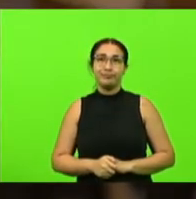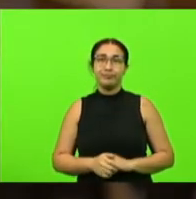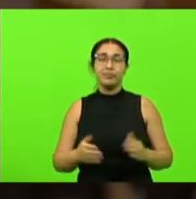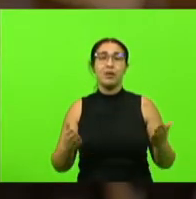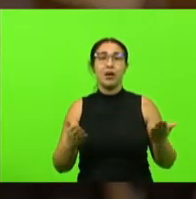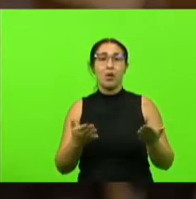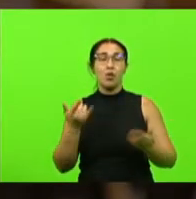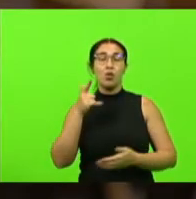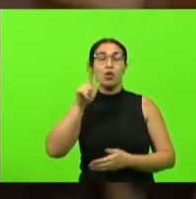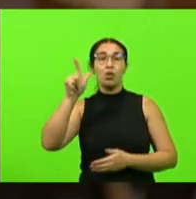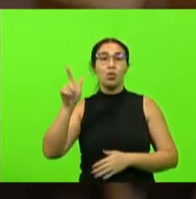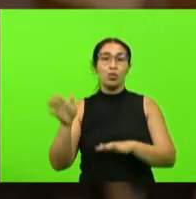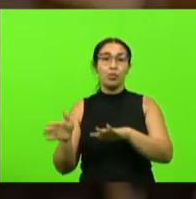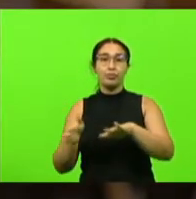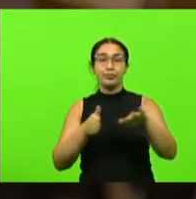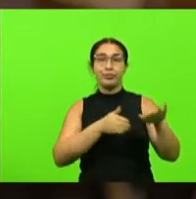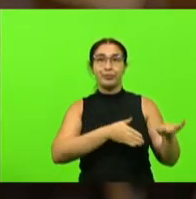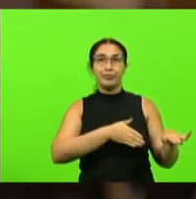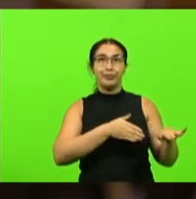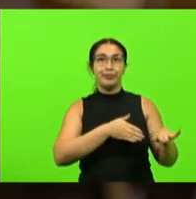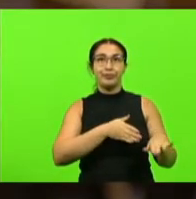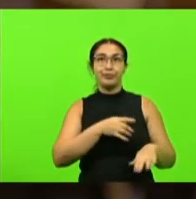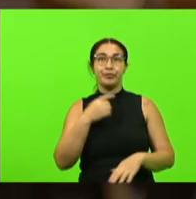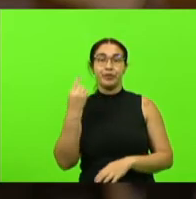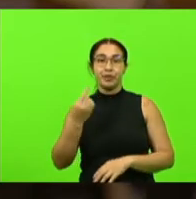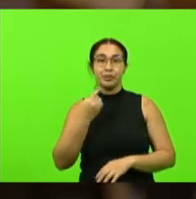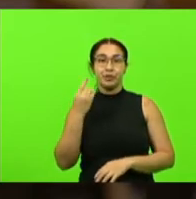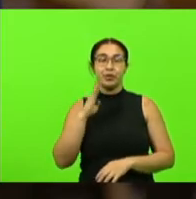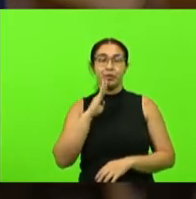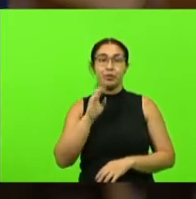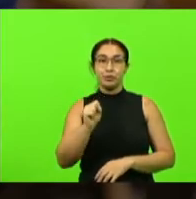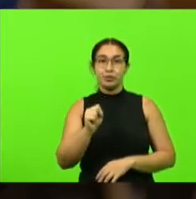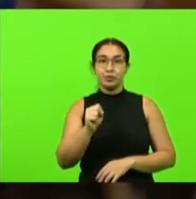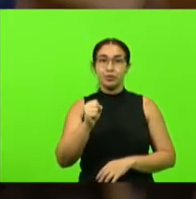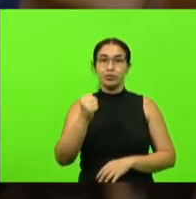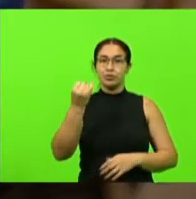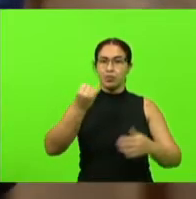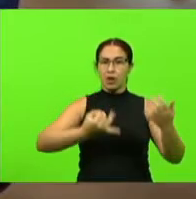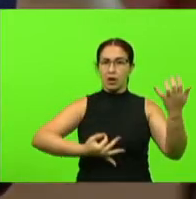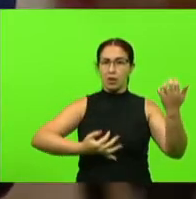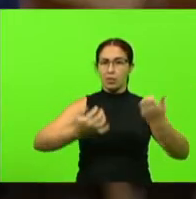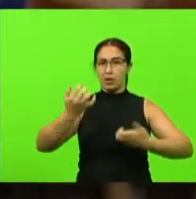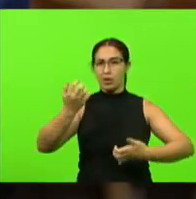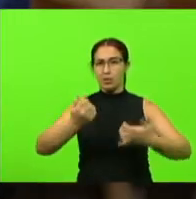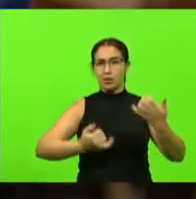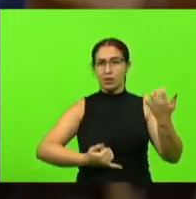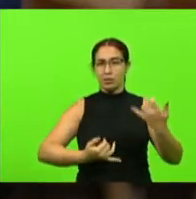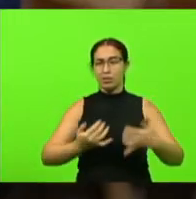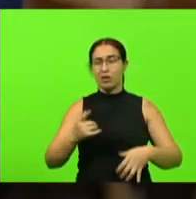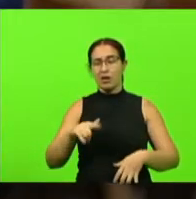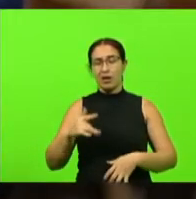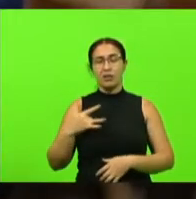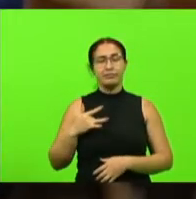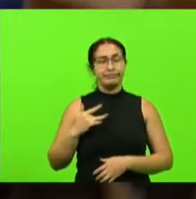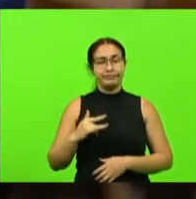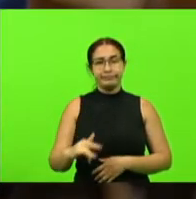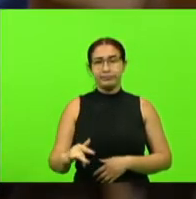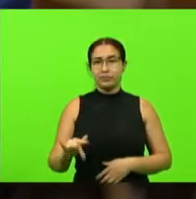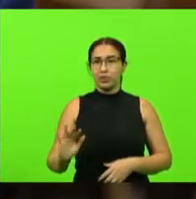também no que o deputado Bruno Sousa falou e é lamentável que a gente está